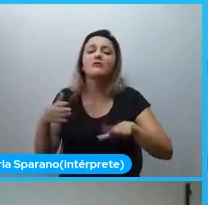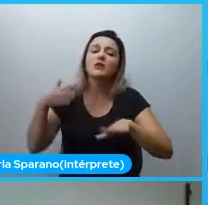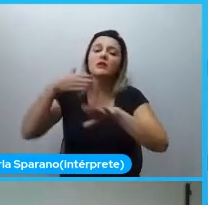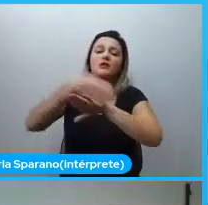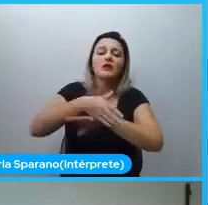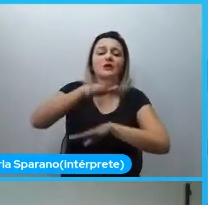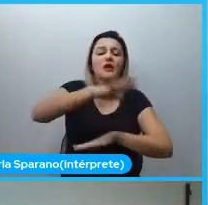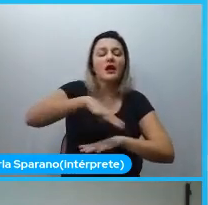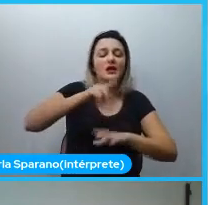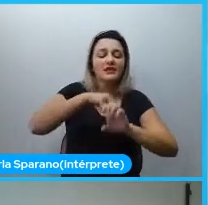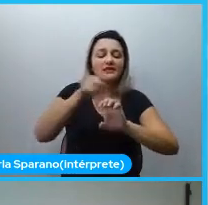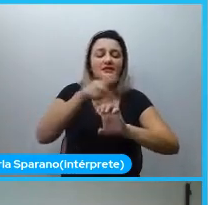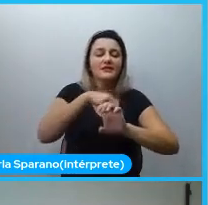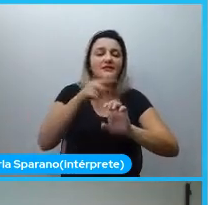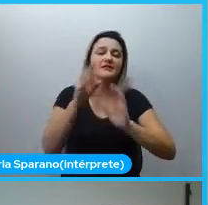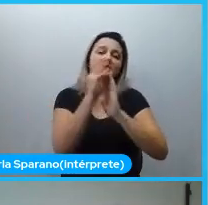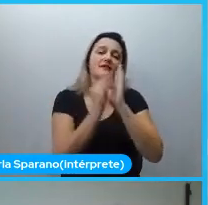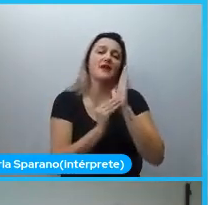dados.